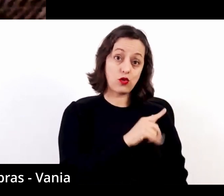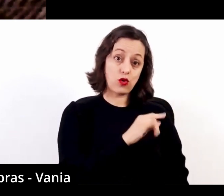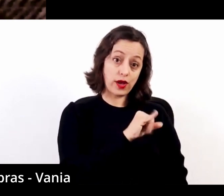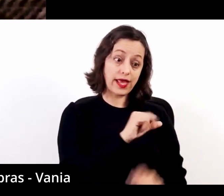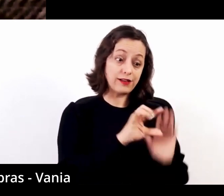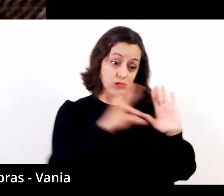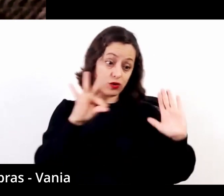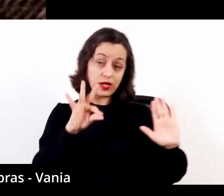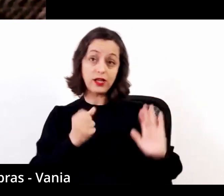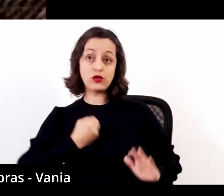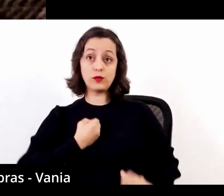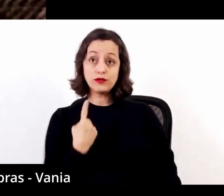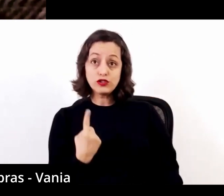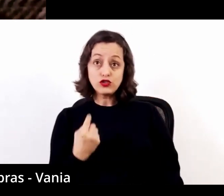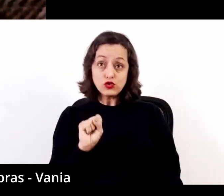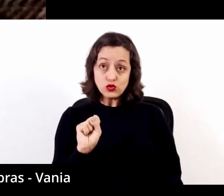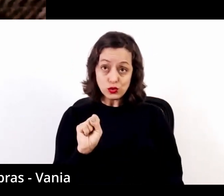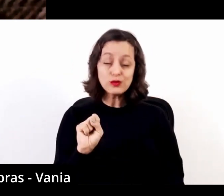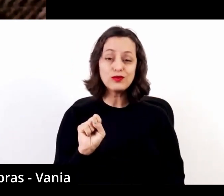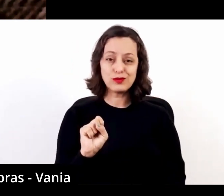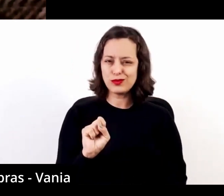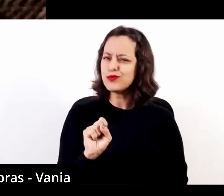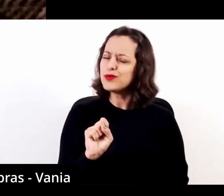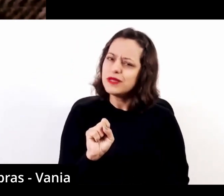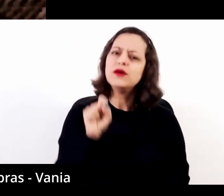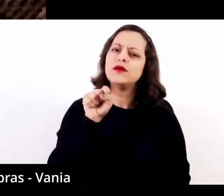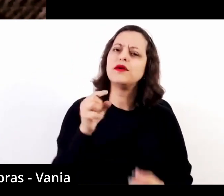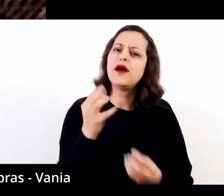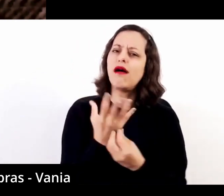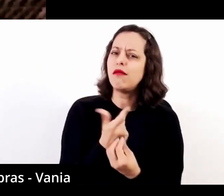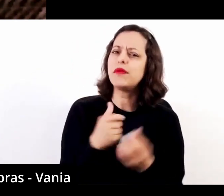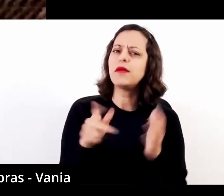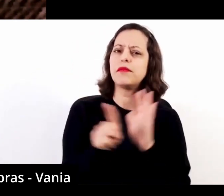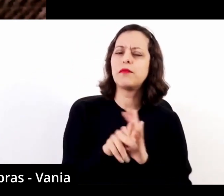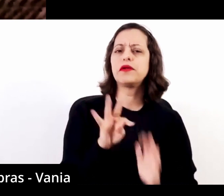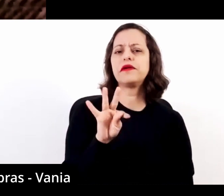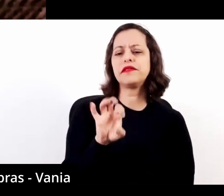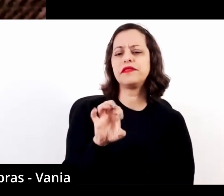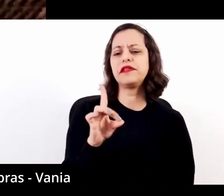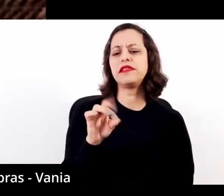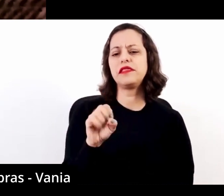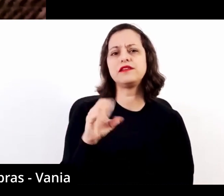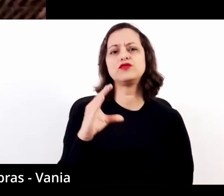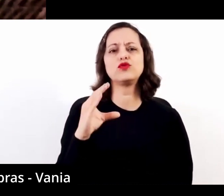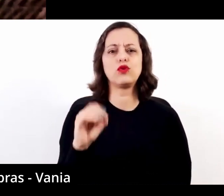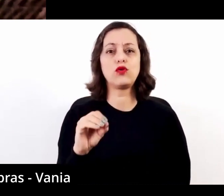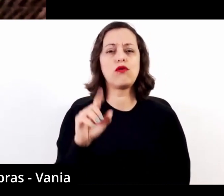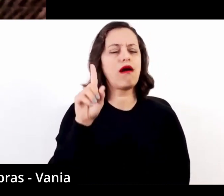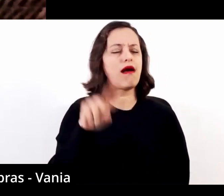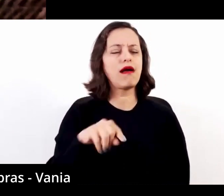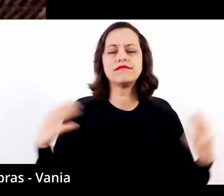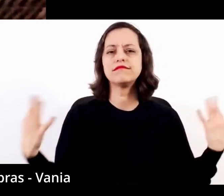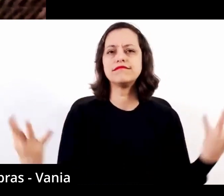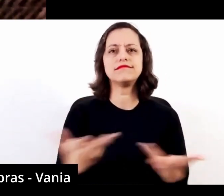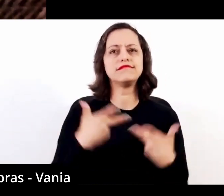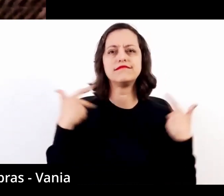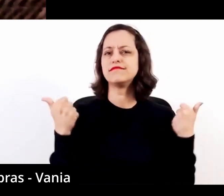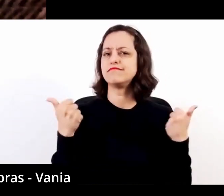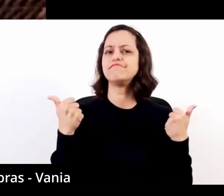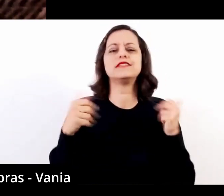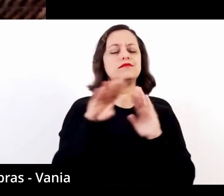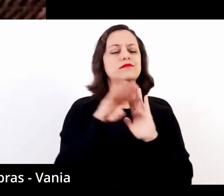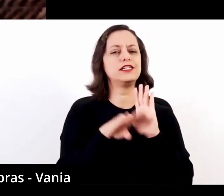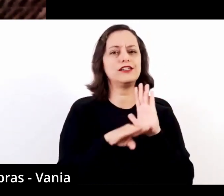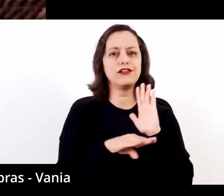interpretará. Essas obras do Tedesco são verdadeiras obras primas do repertório, elas vêm